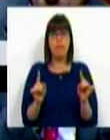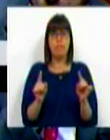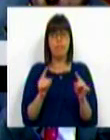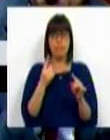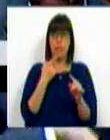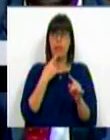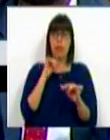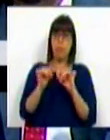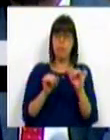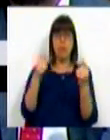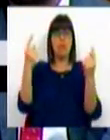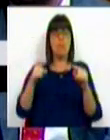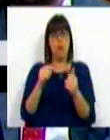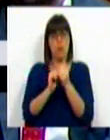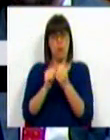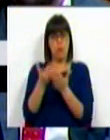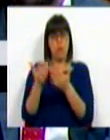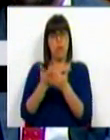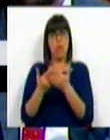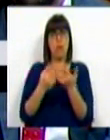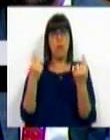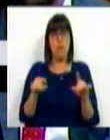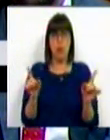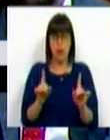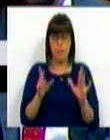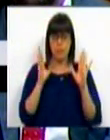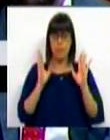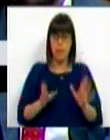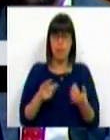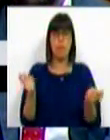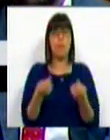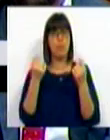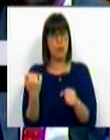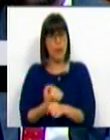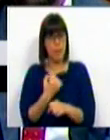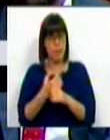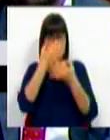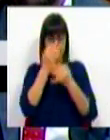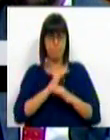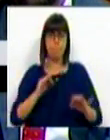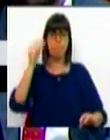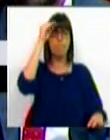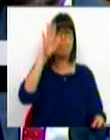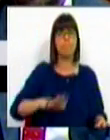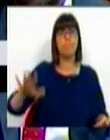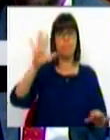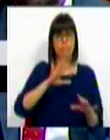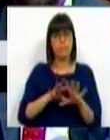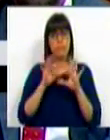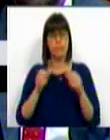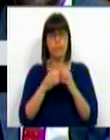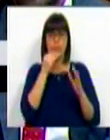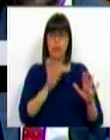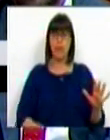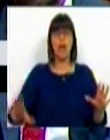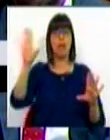dimensão puramente administrativa. É necessário a promoção do emprego digno no interior, como em todo o